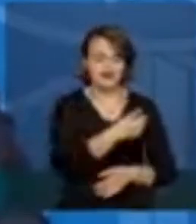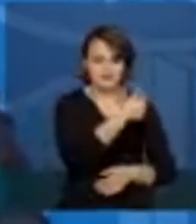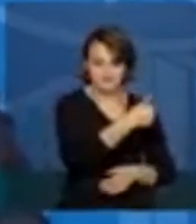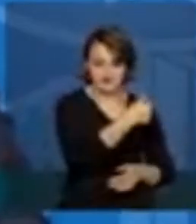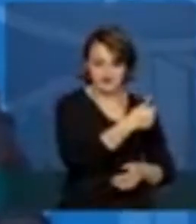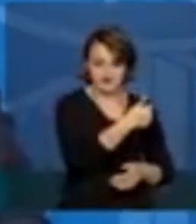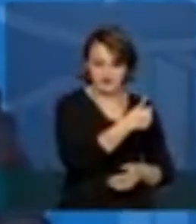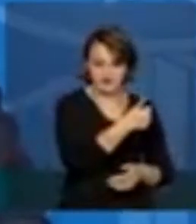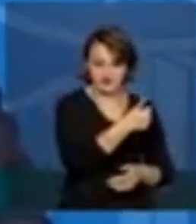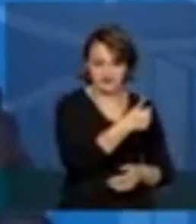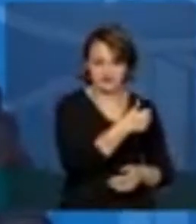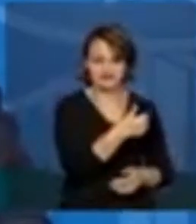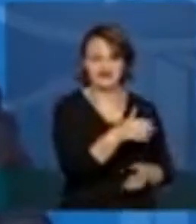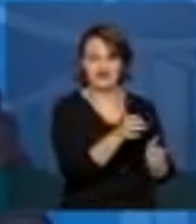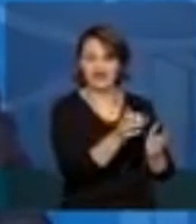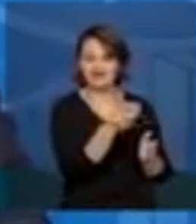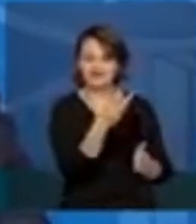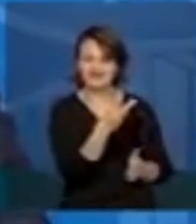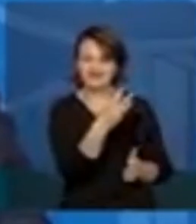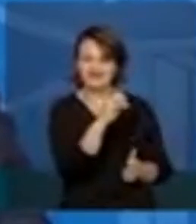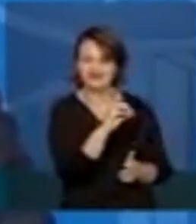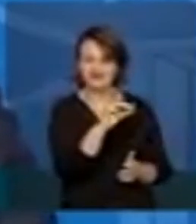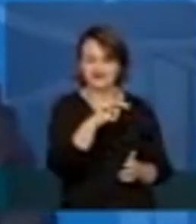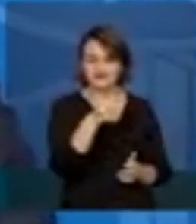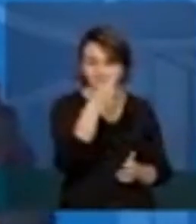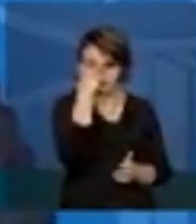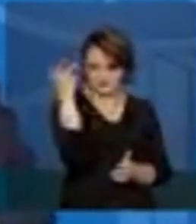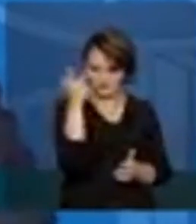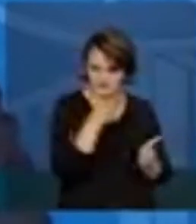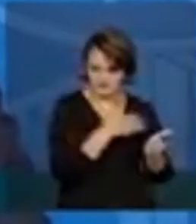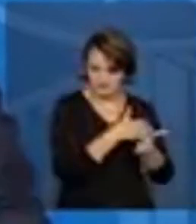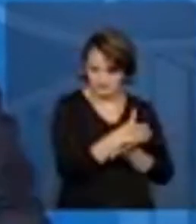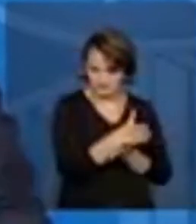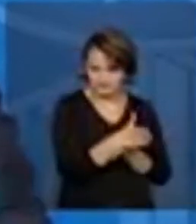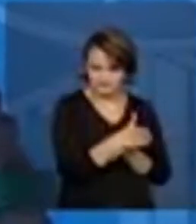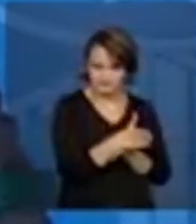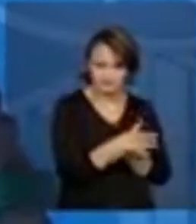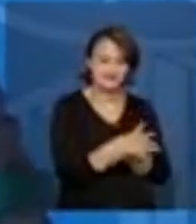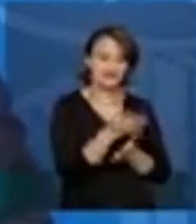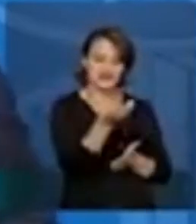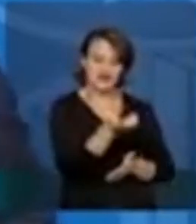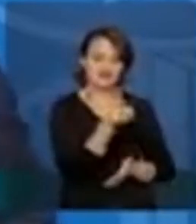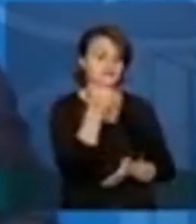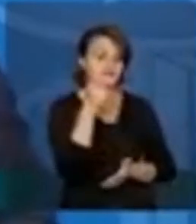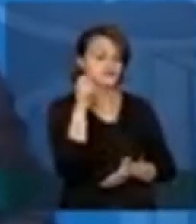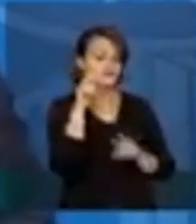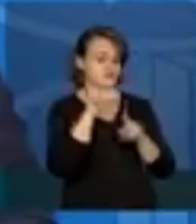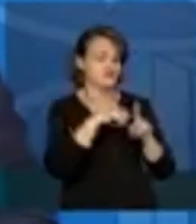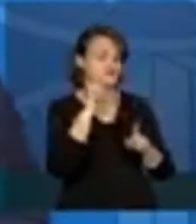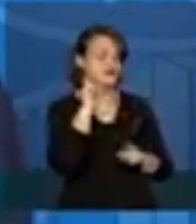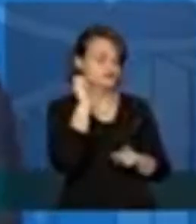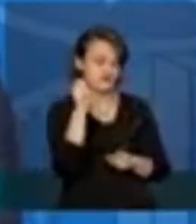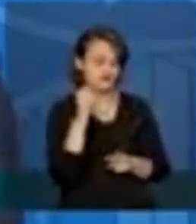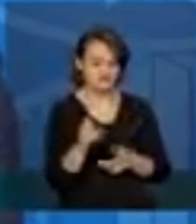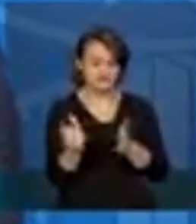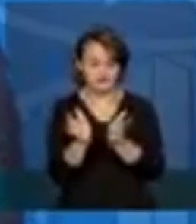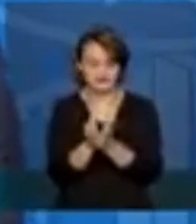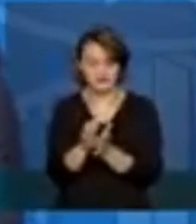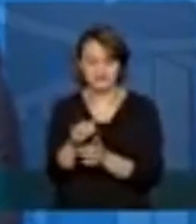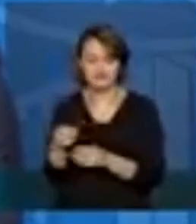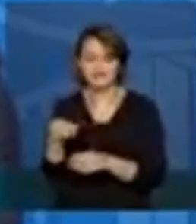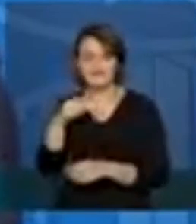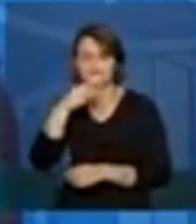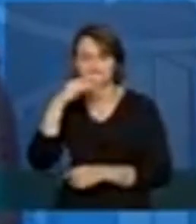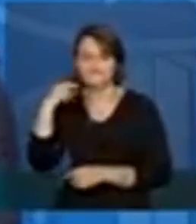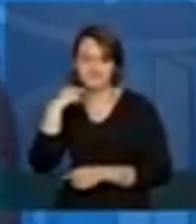lote, ao redor de 30 milhões de pessoas, as pessoas receberam em abril e depois em maio. Então, de